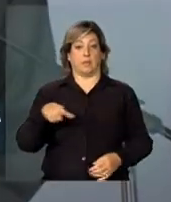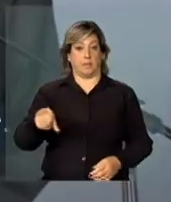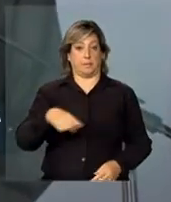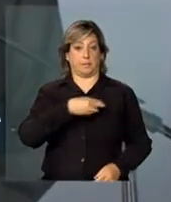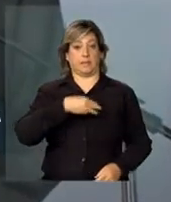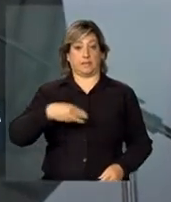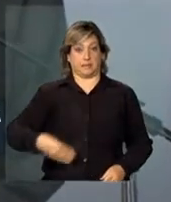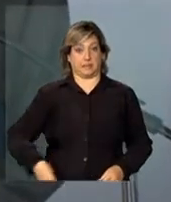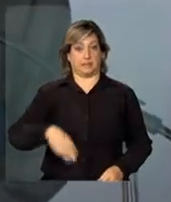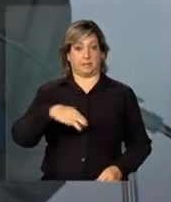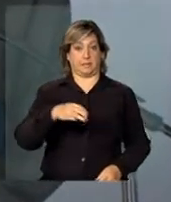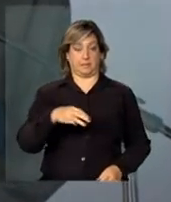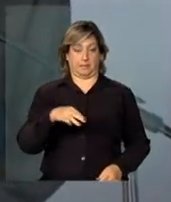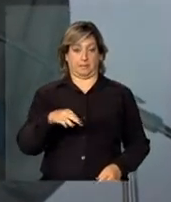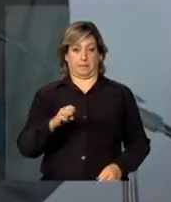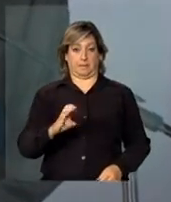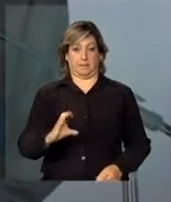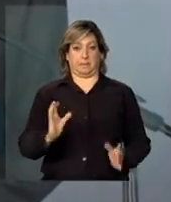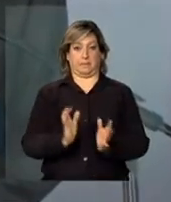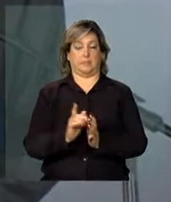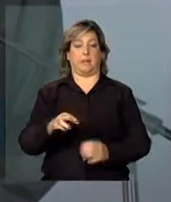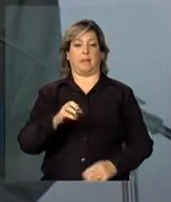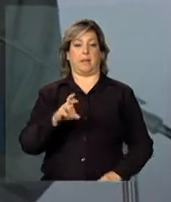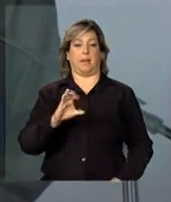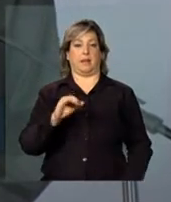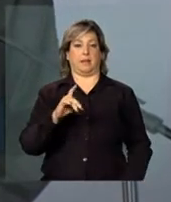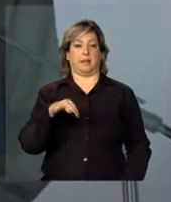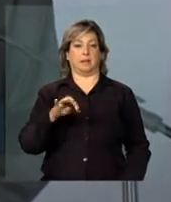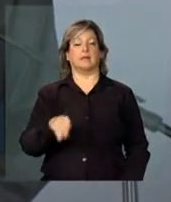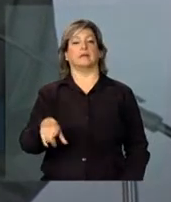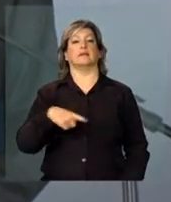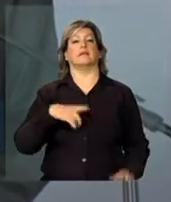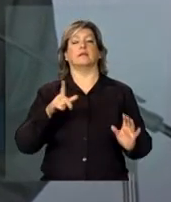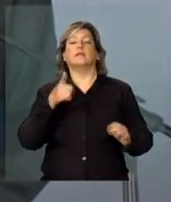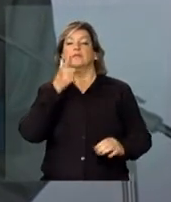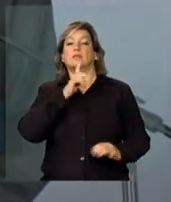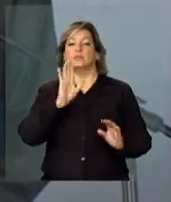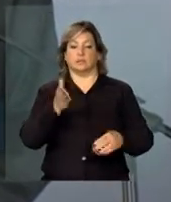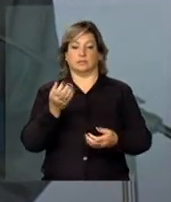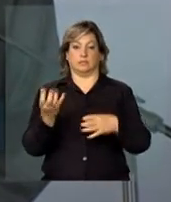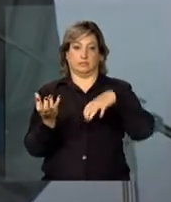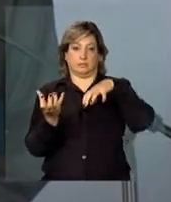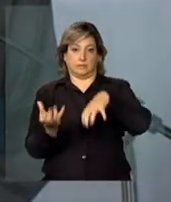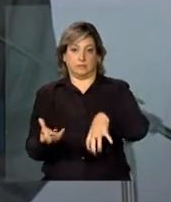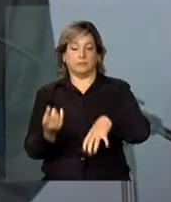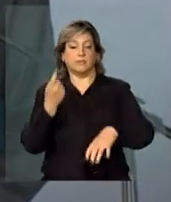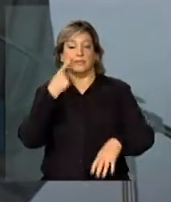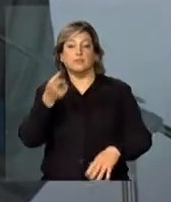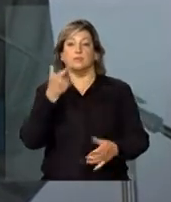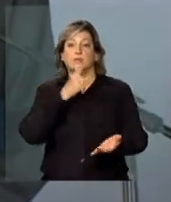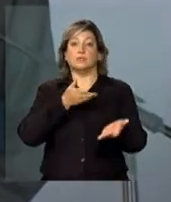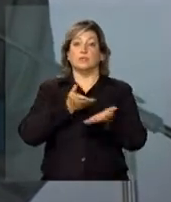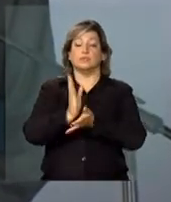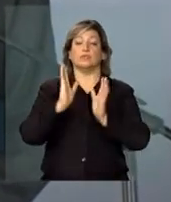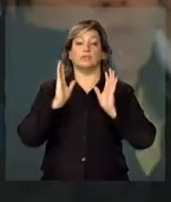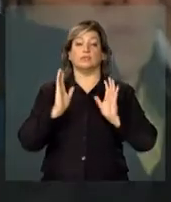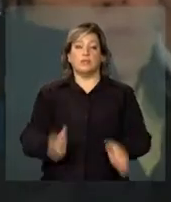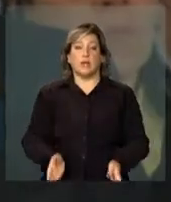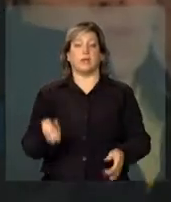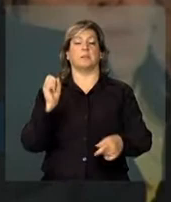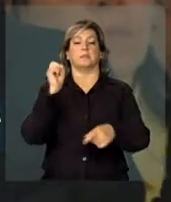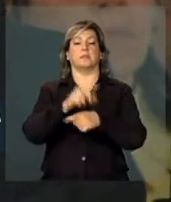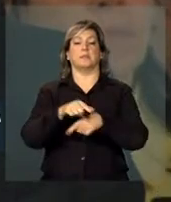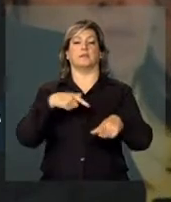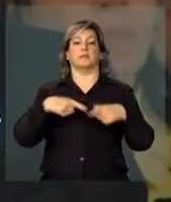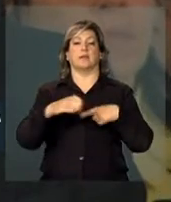se antecipou e já aprovou no Congresso Nacional os cargos de professor e